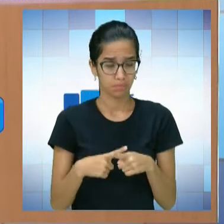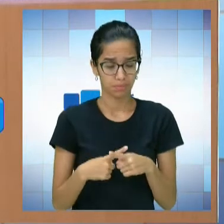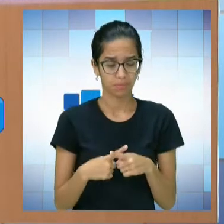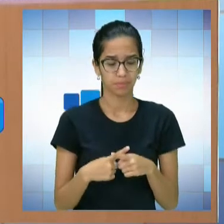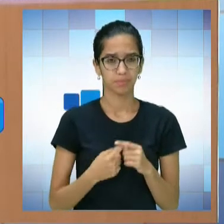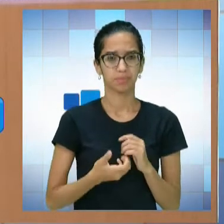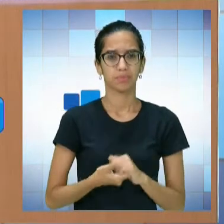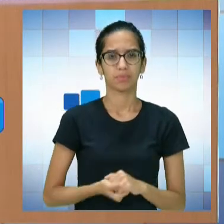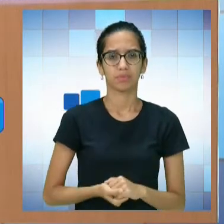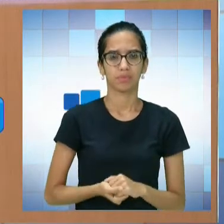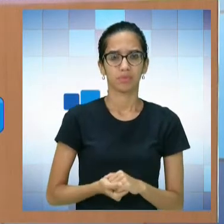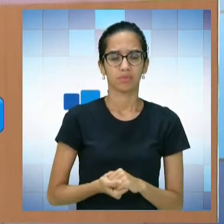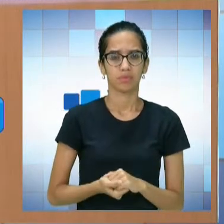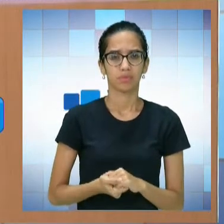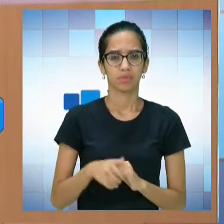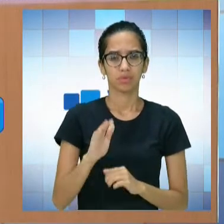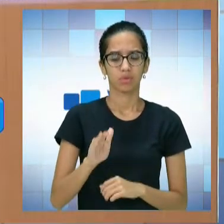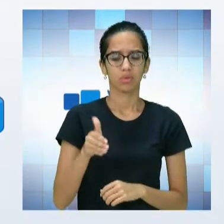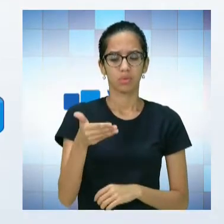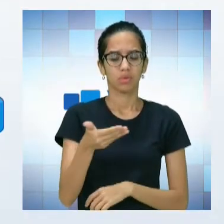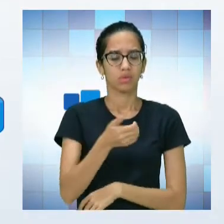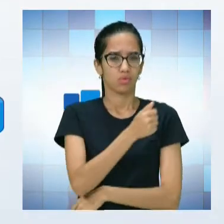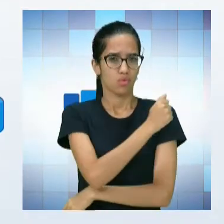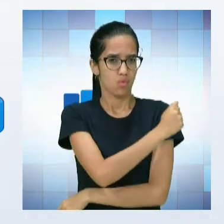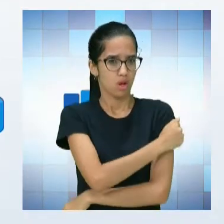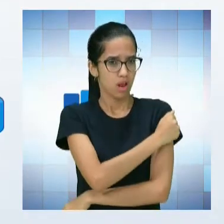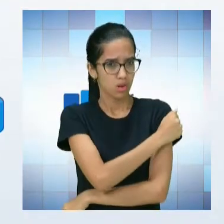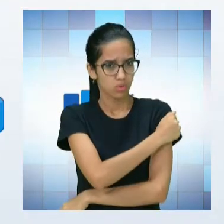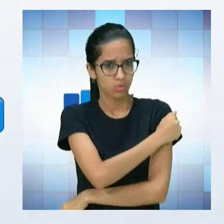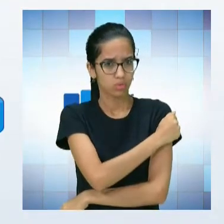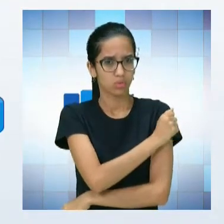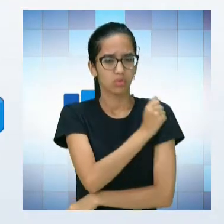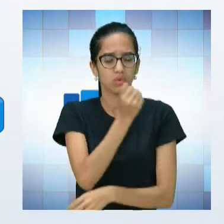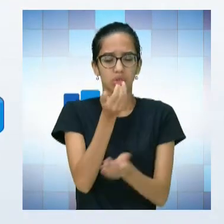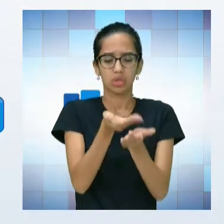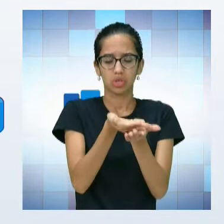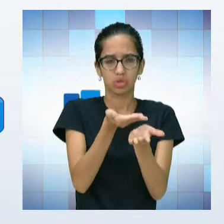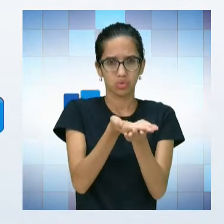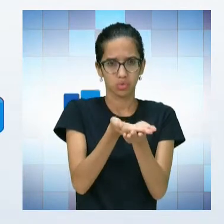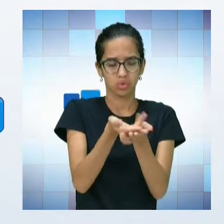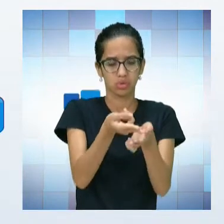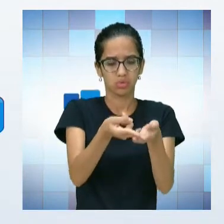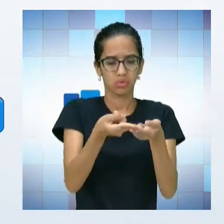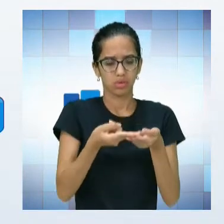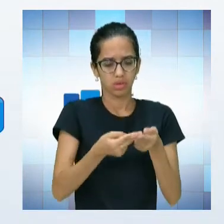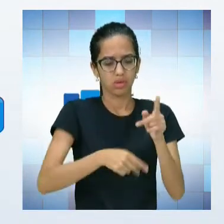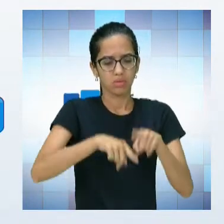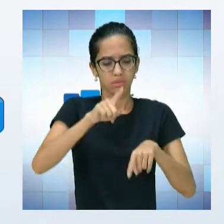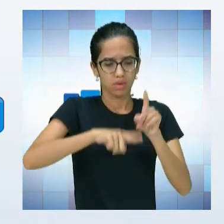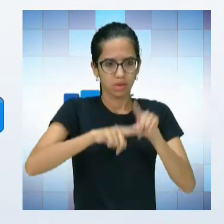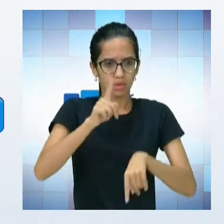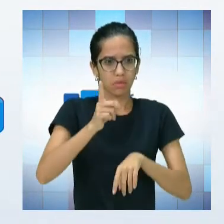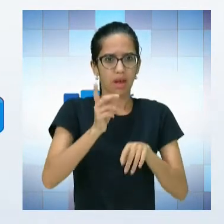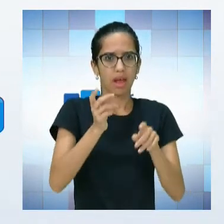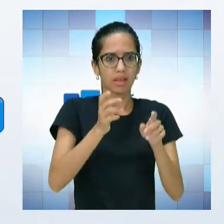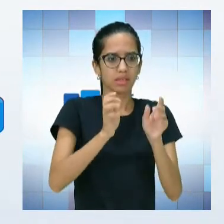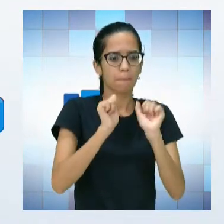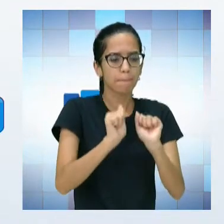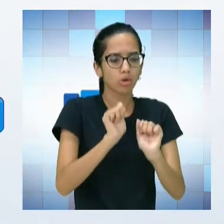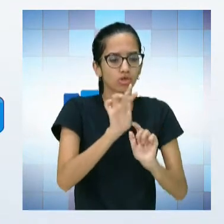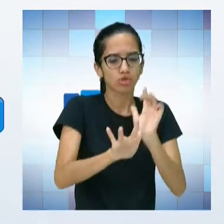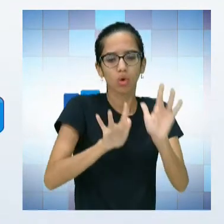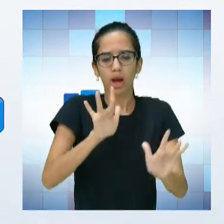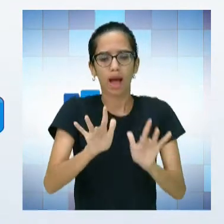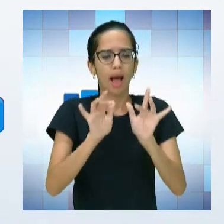o aluno, quando trabalha, quando ele estuda, utilizando recursos materiais manipuláveis, ele